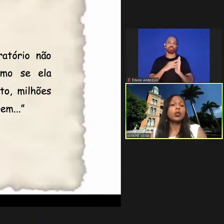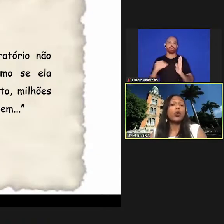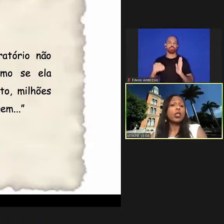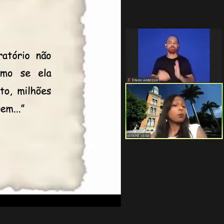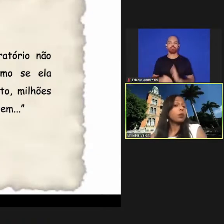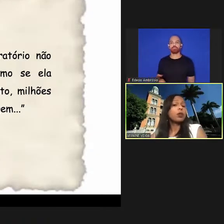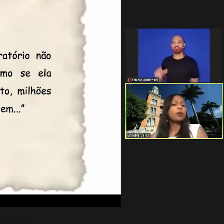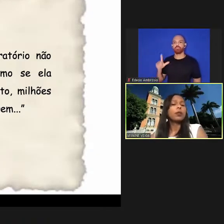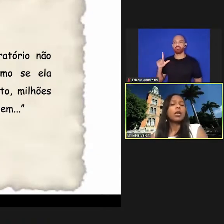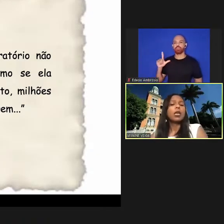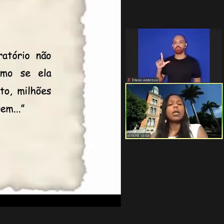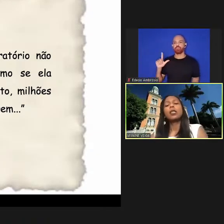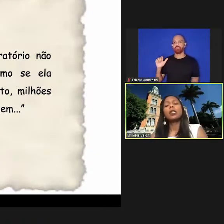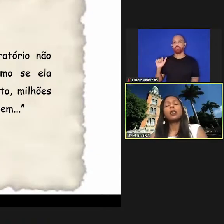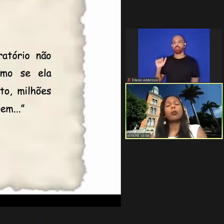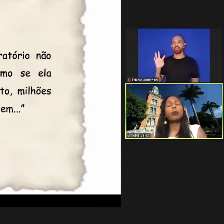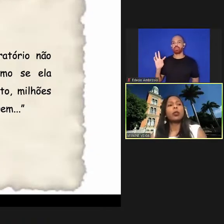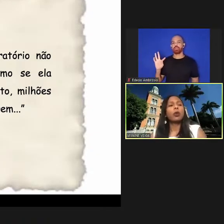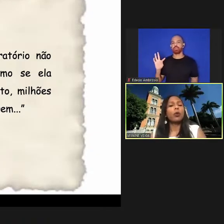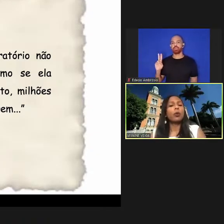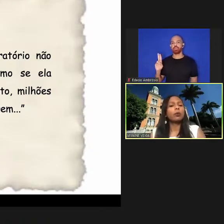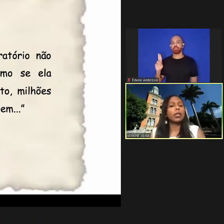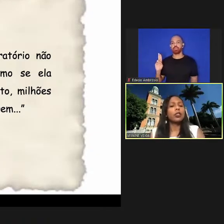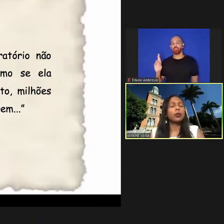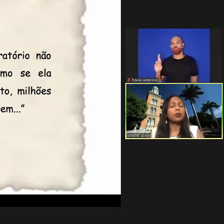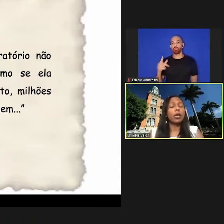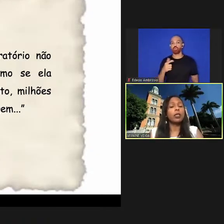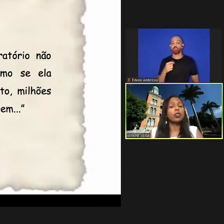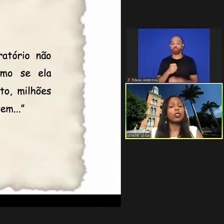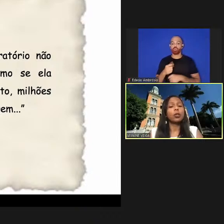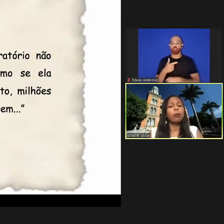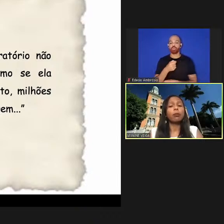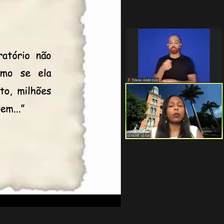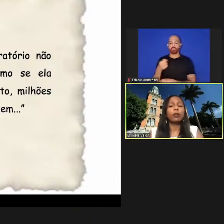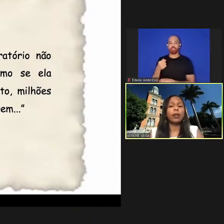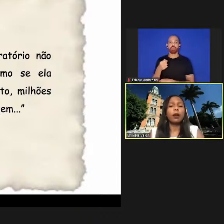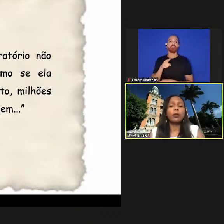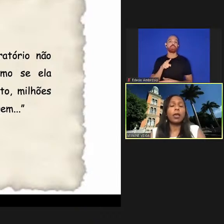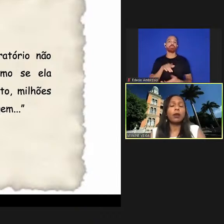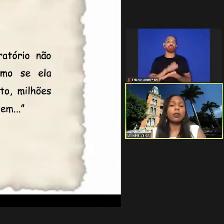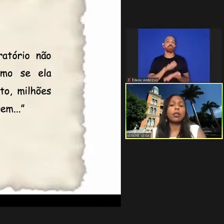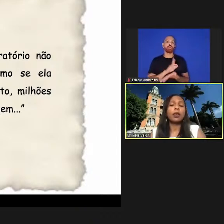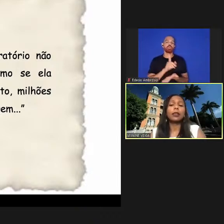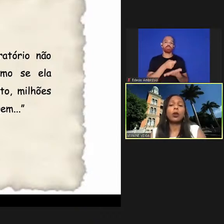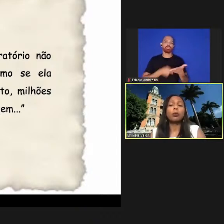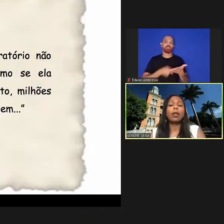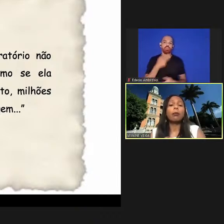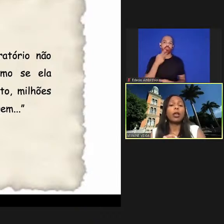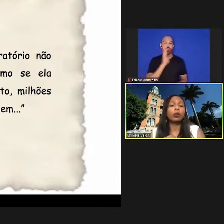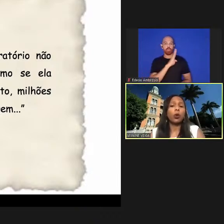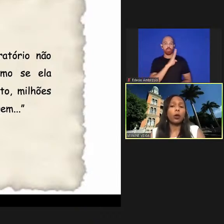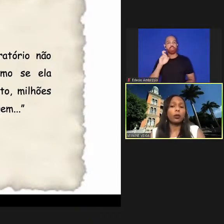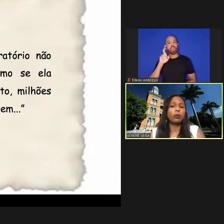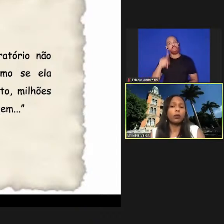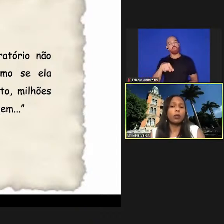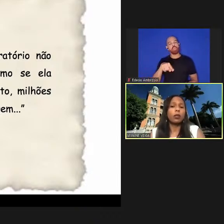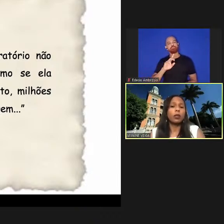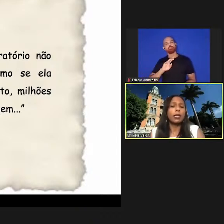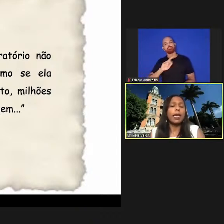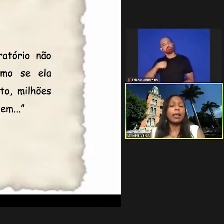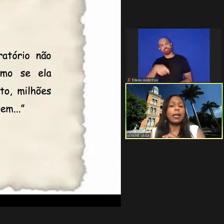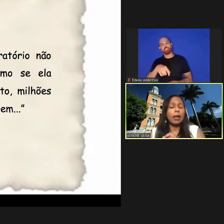em 2000 ele publicou um texto em que diz que uma biblioteca é considerada como um laboratório